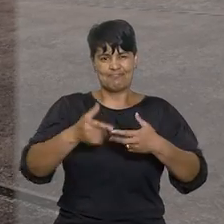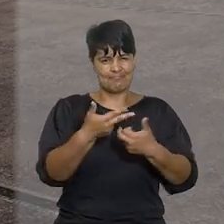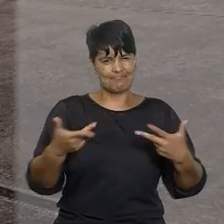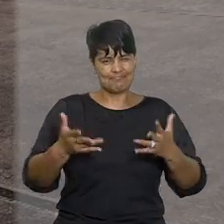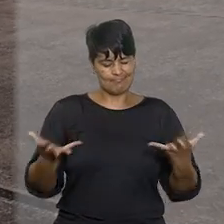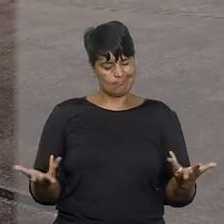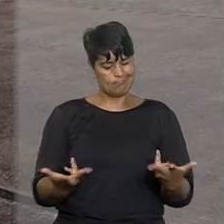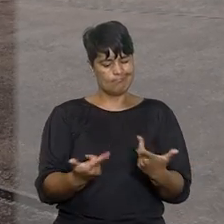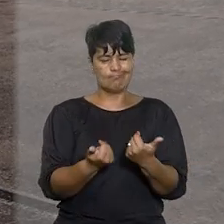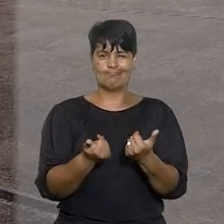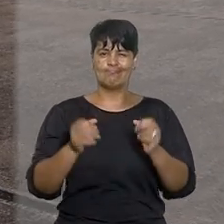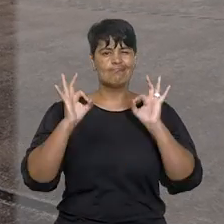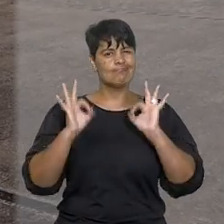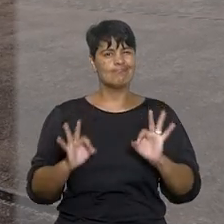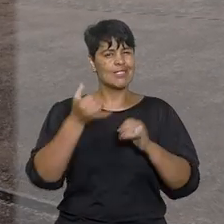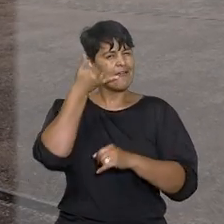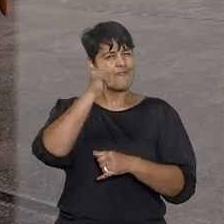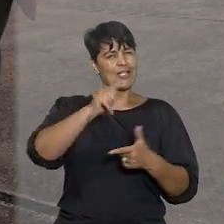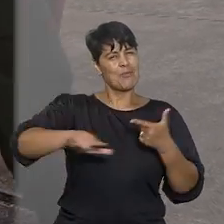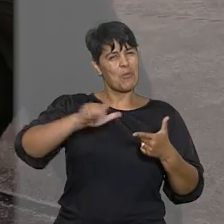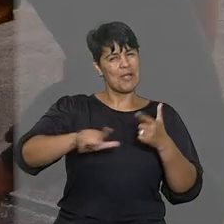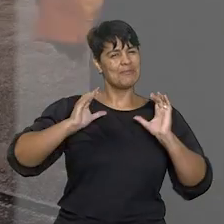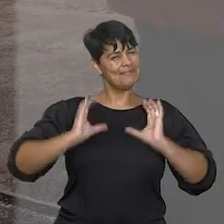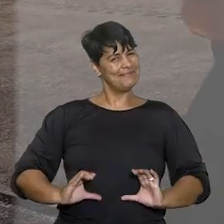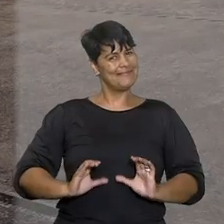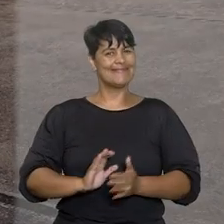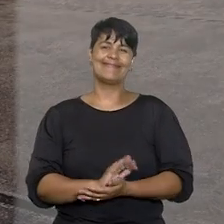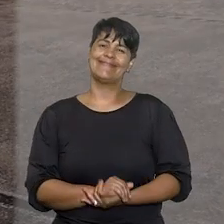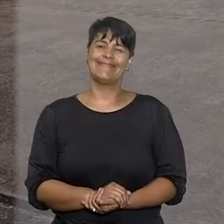moderna, preventiva e cidadã.